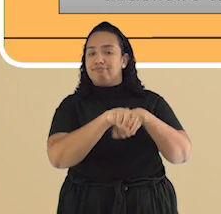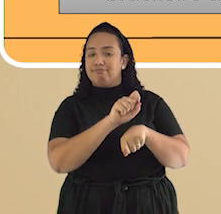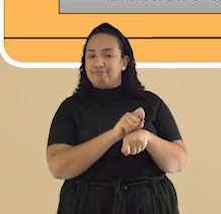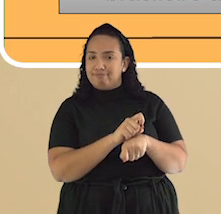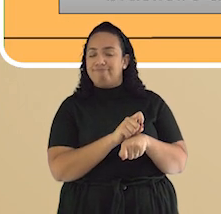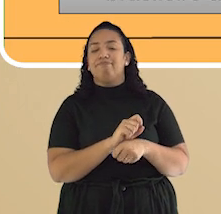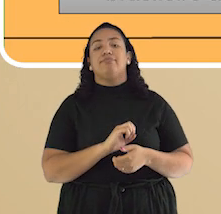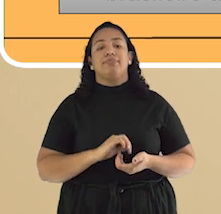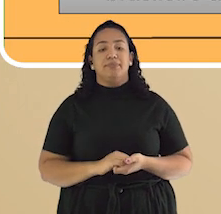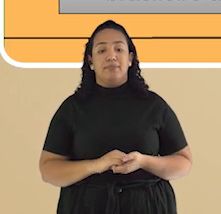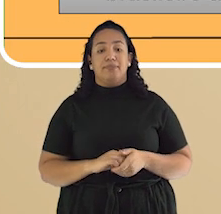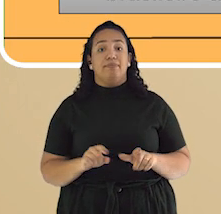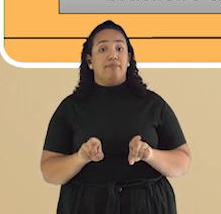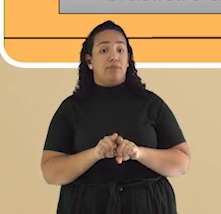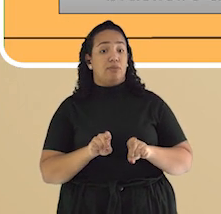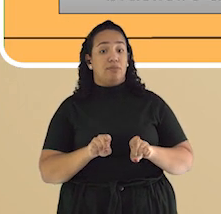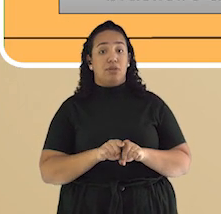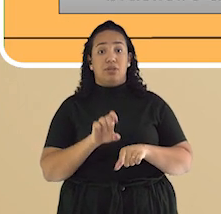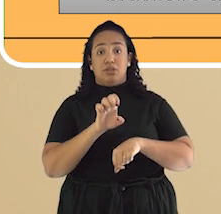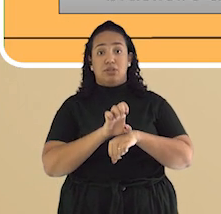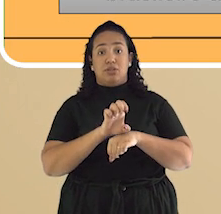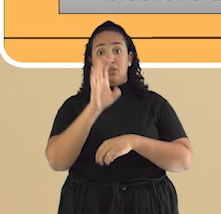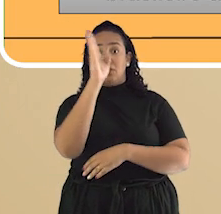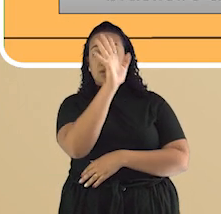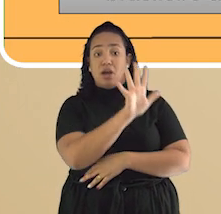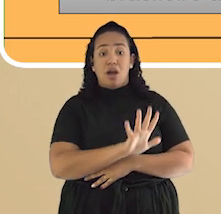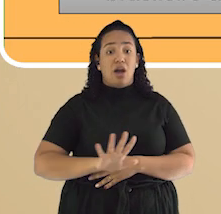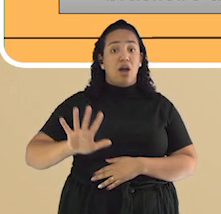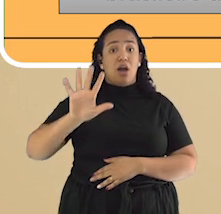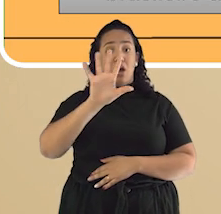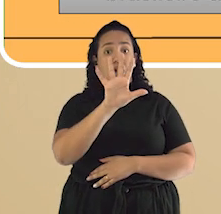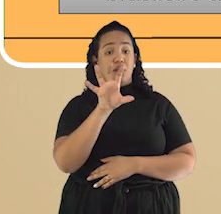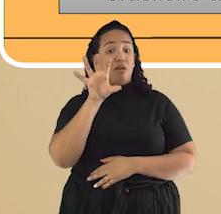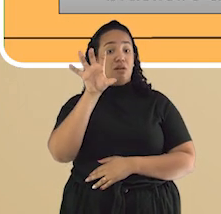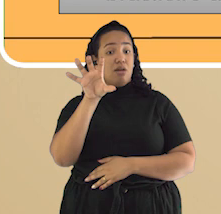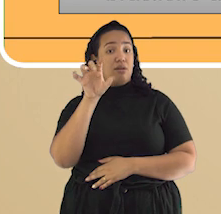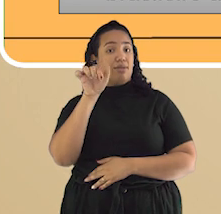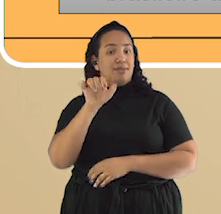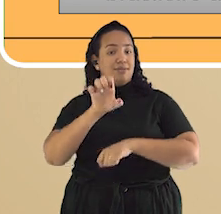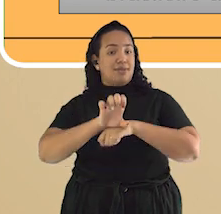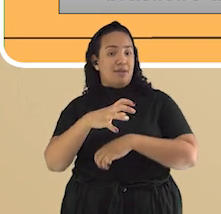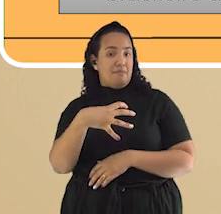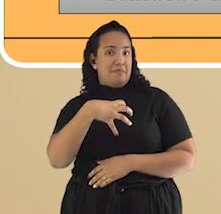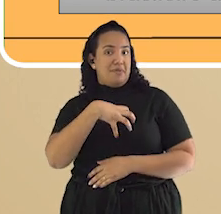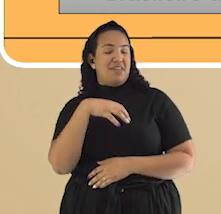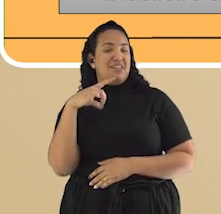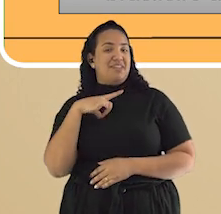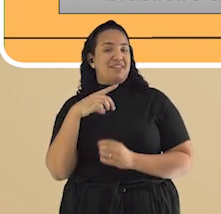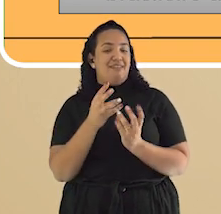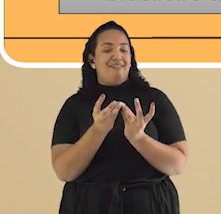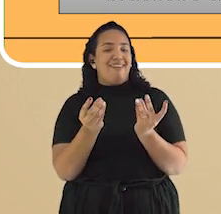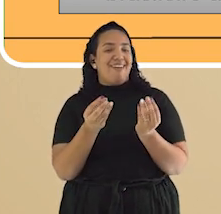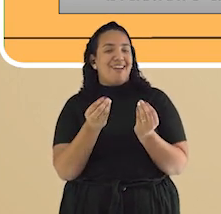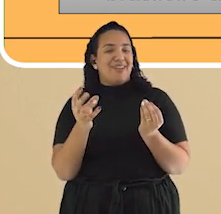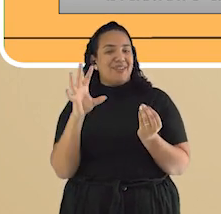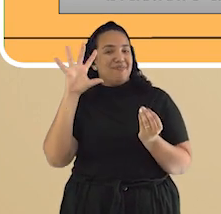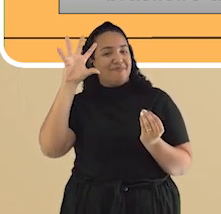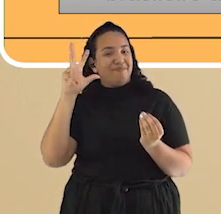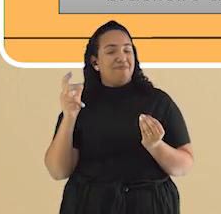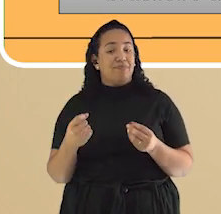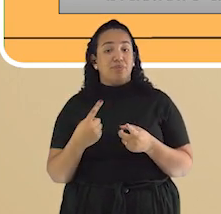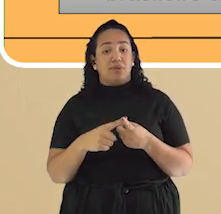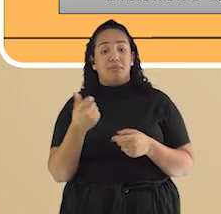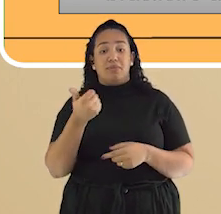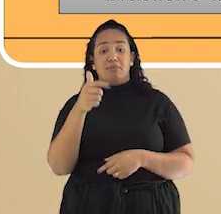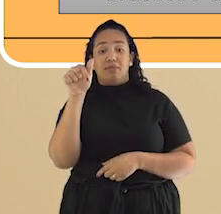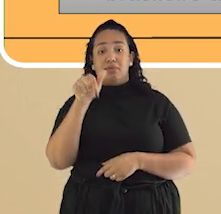E, dentre todos os estados brasileiros, a Bahia traz a maior riqueza culinária afro-brasileira, porque foi o primeiro estado a